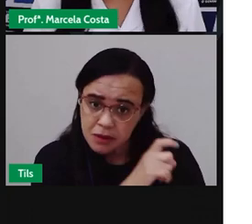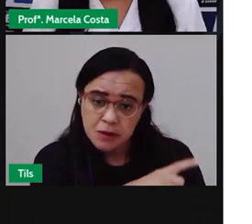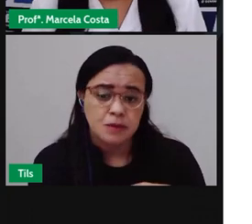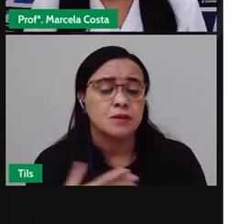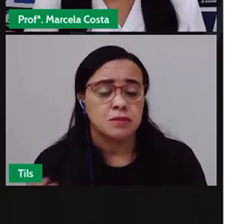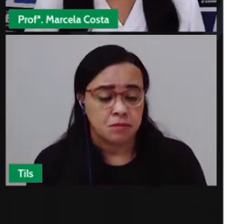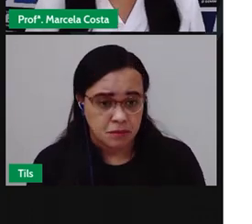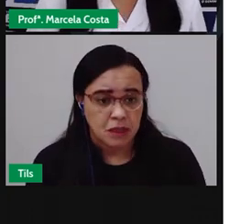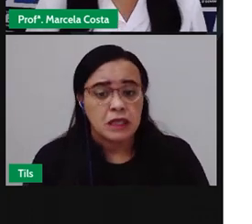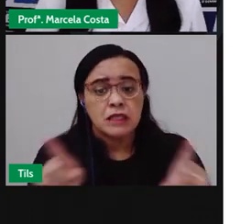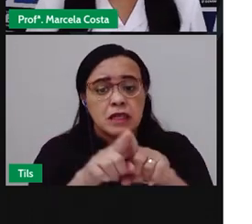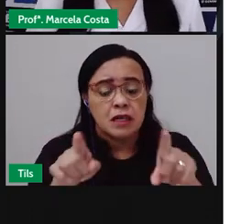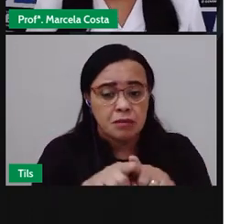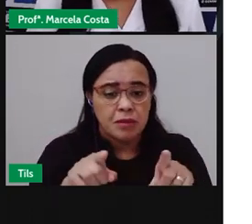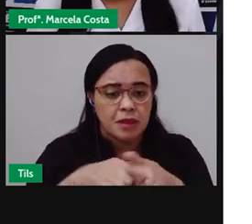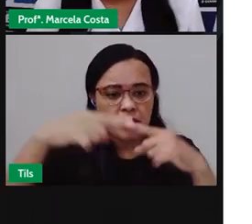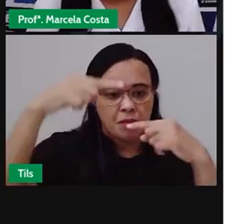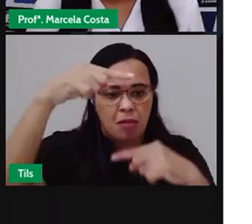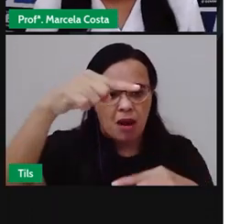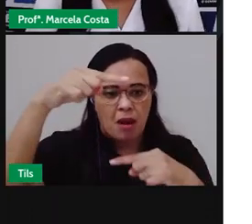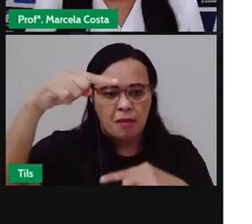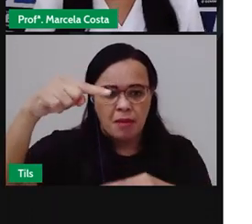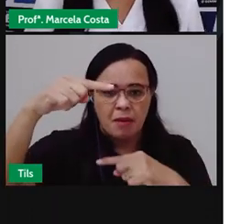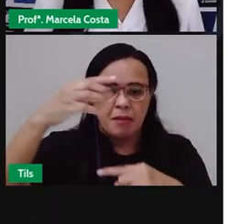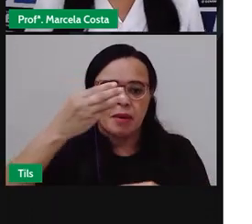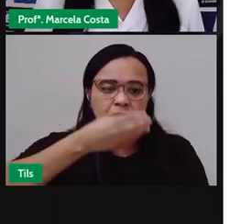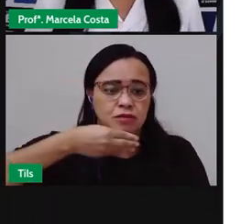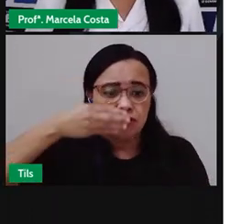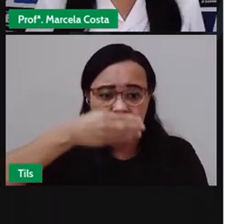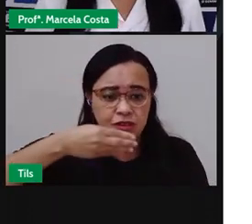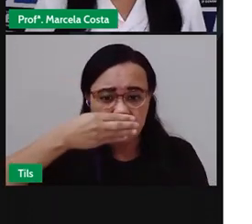garrafa pet, copos descartáveis,